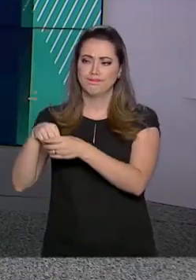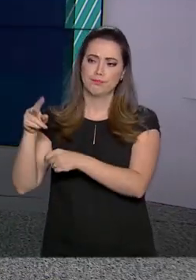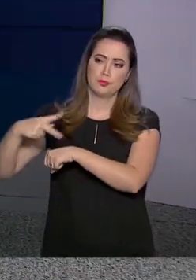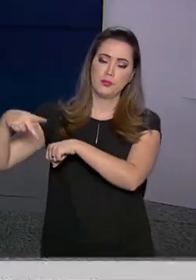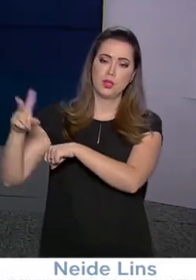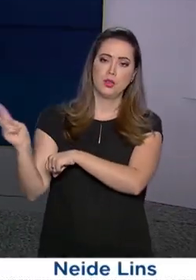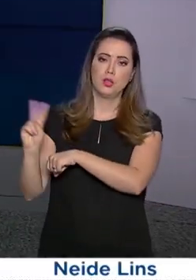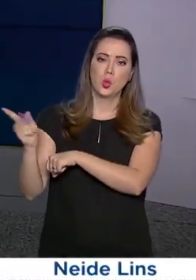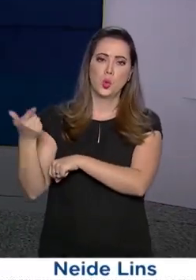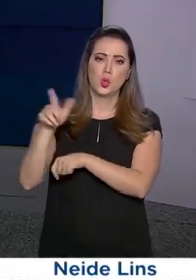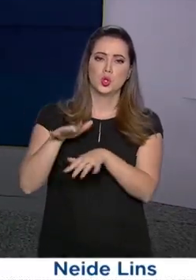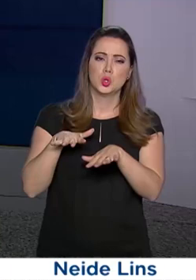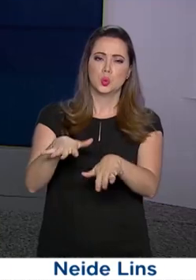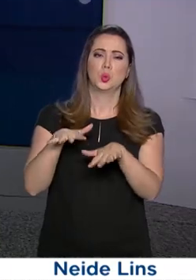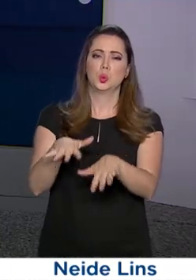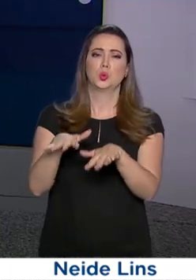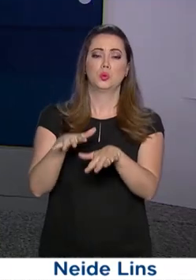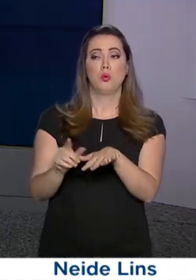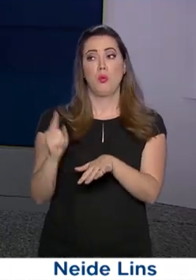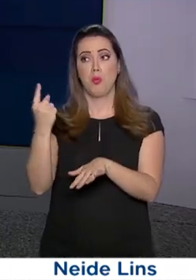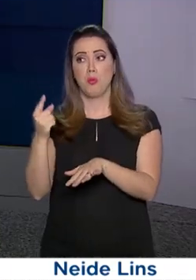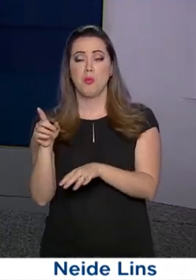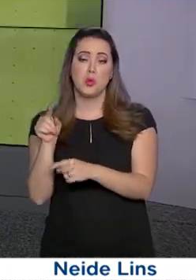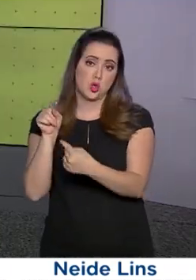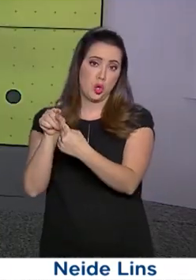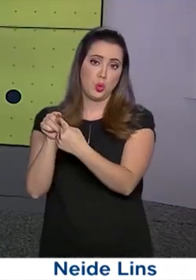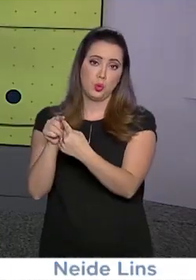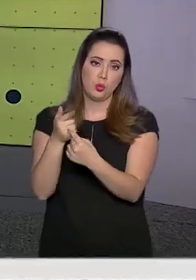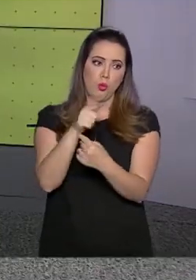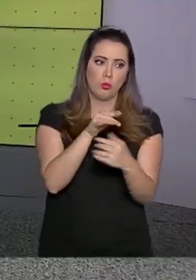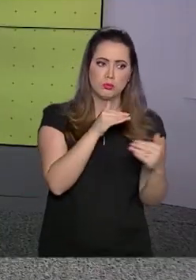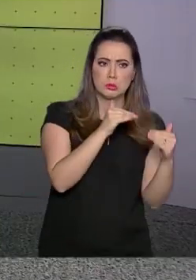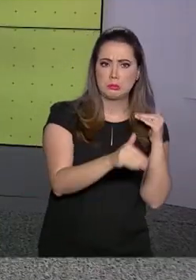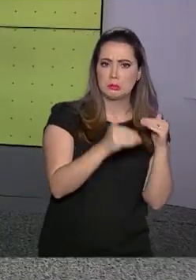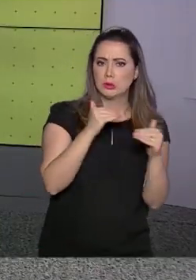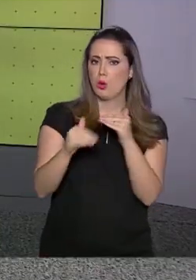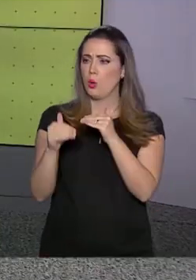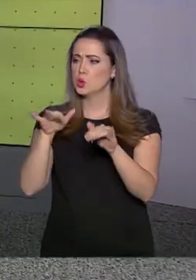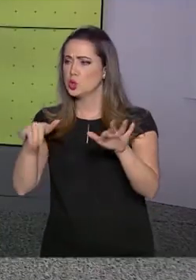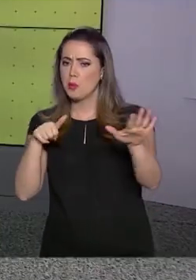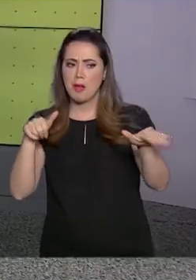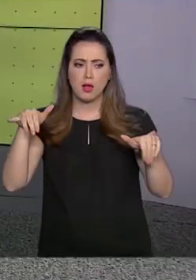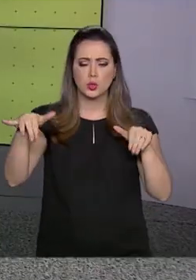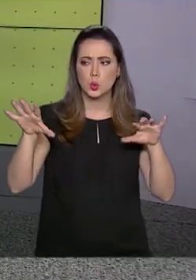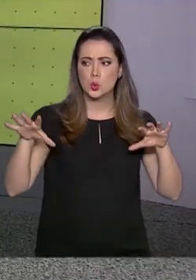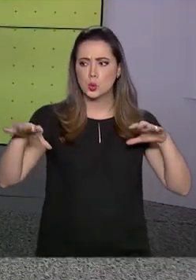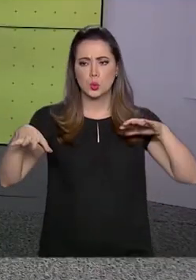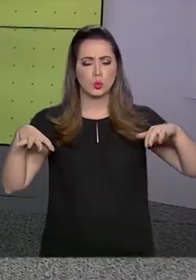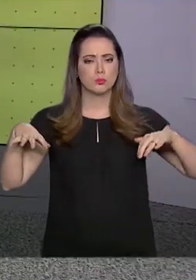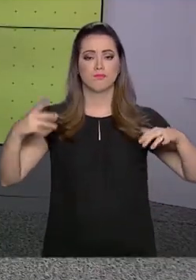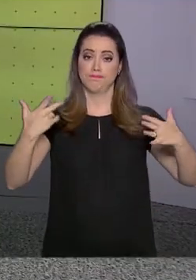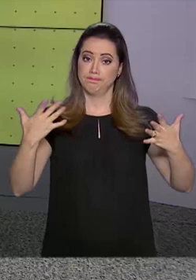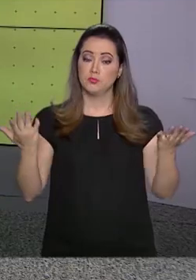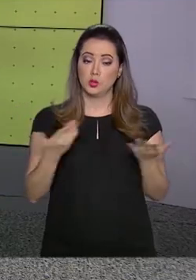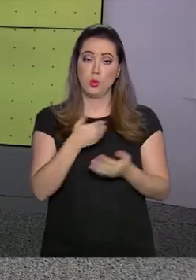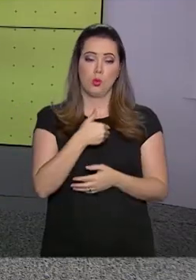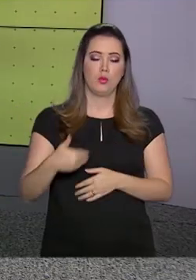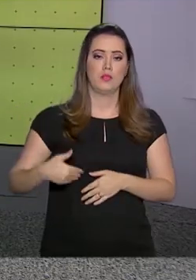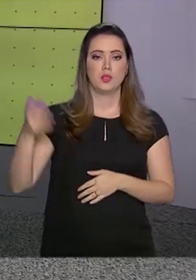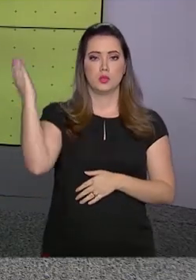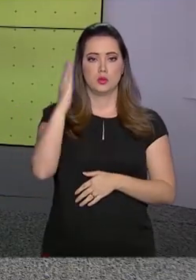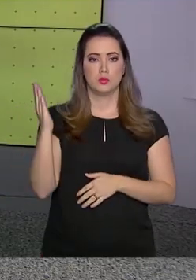manifestações contra e a favor do governo de Nicolás Maduro foram convocadas para hoje. A situação no país vizinho mobilizou o governo